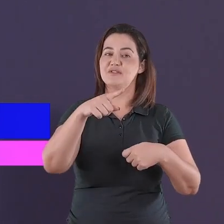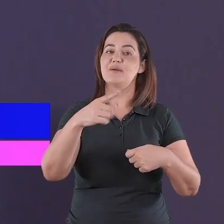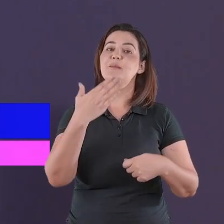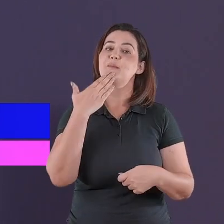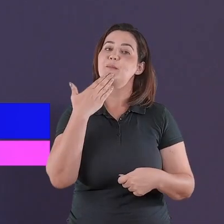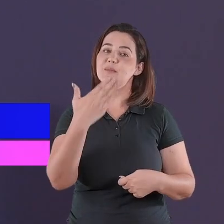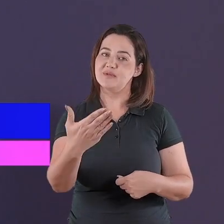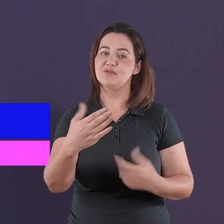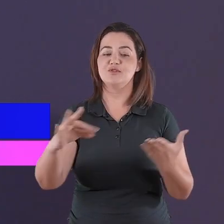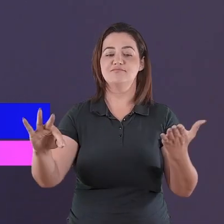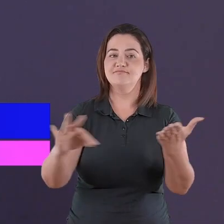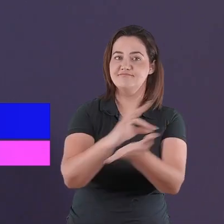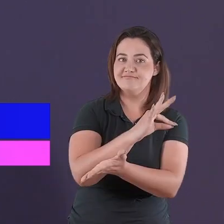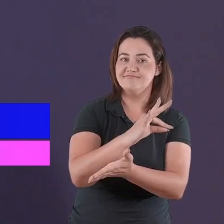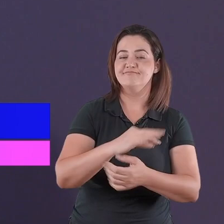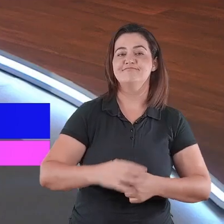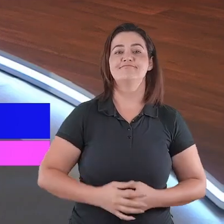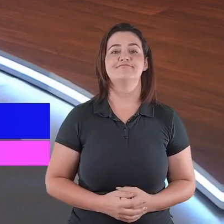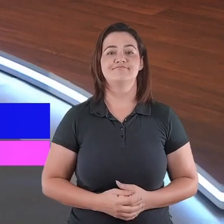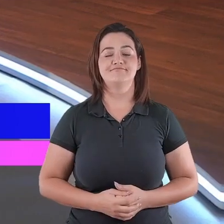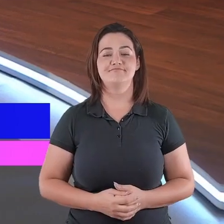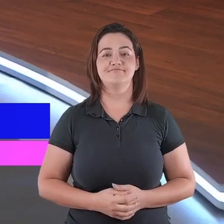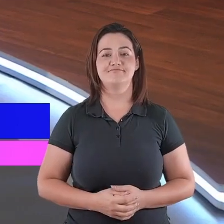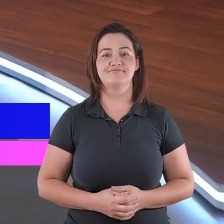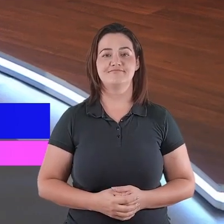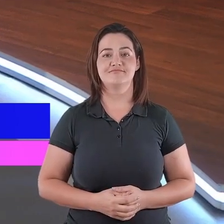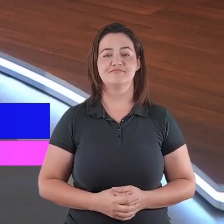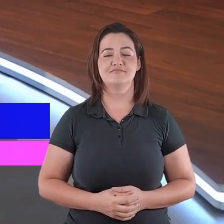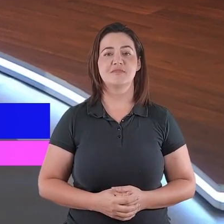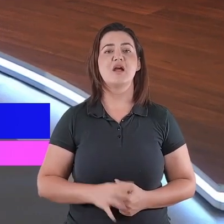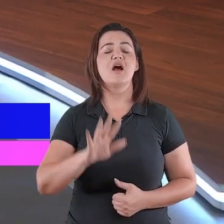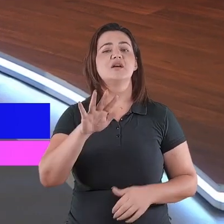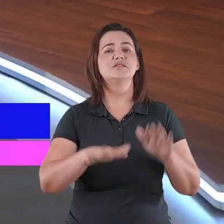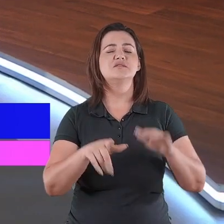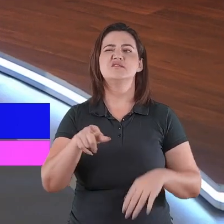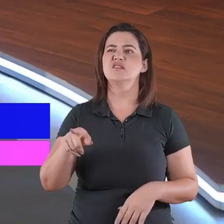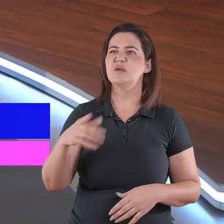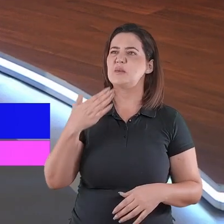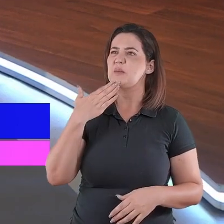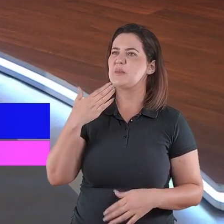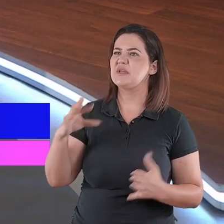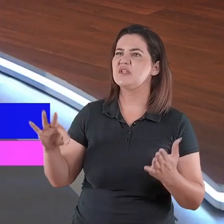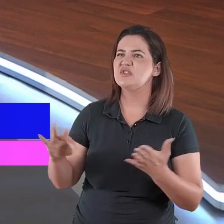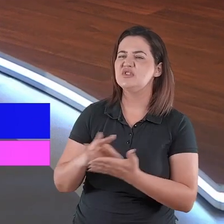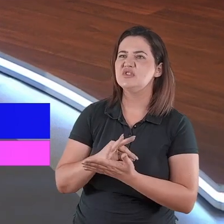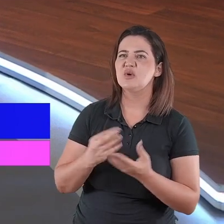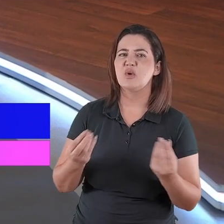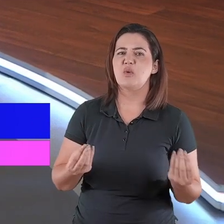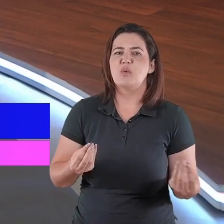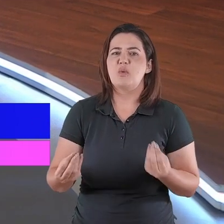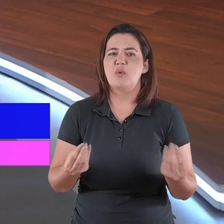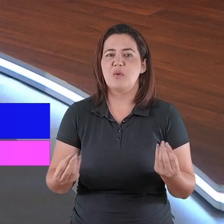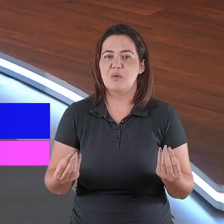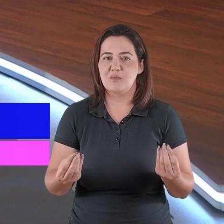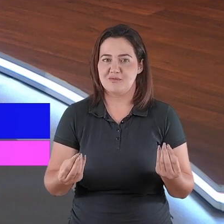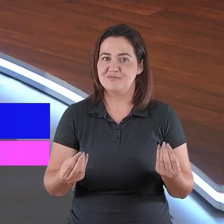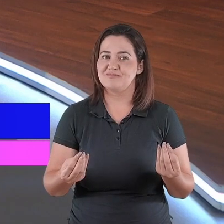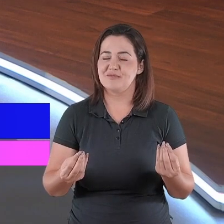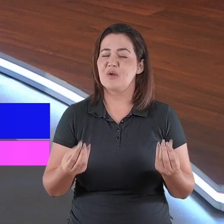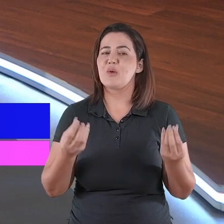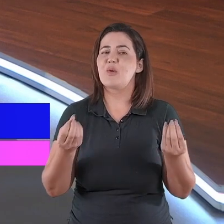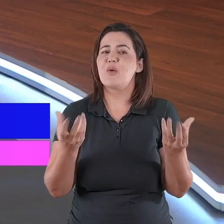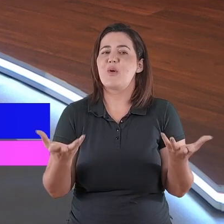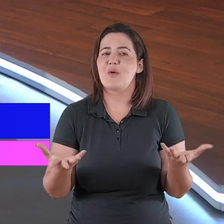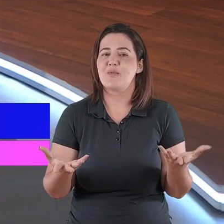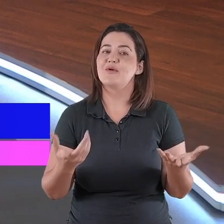da nossa Escola Bíblica. E você está me perguntando agora, pastor, o que eu faço para ser aluno da Escola Bíblica? Como é que eu